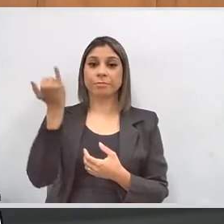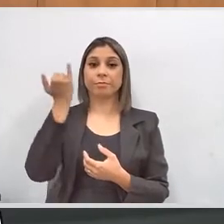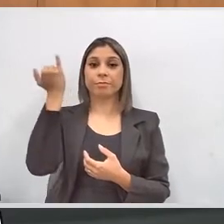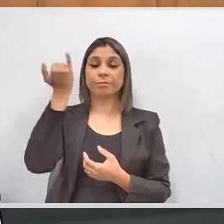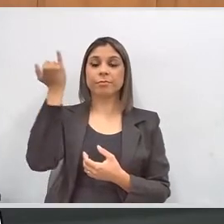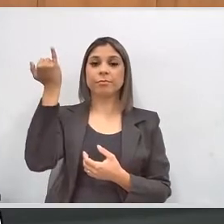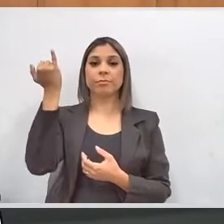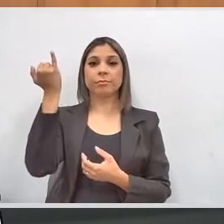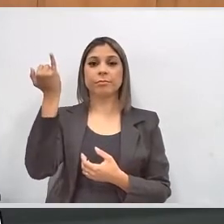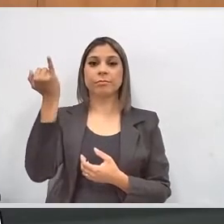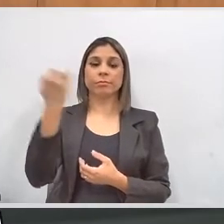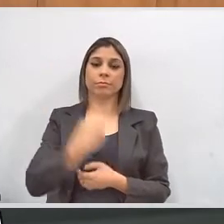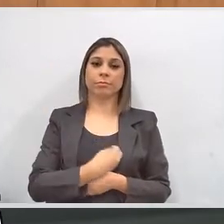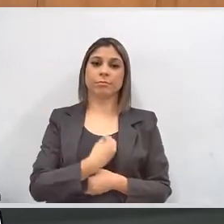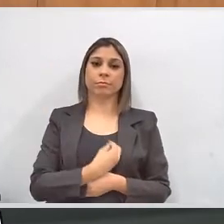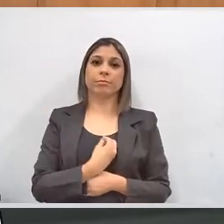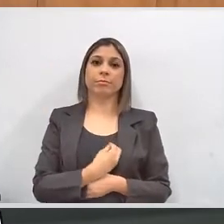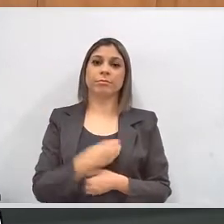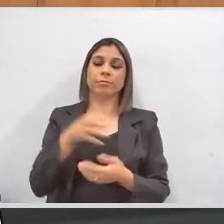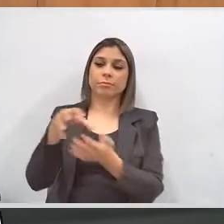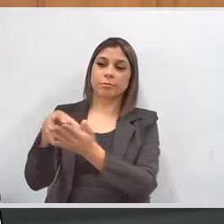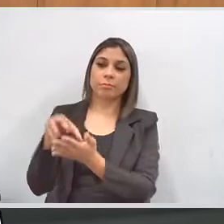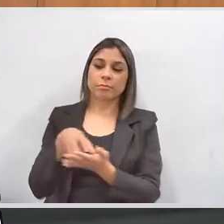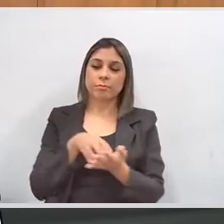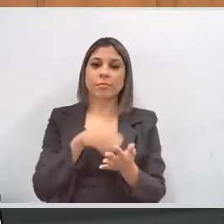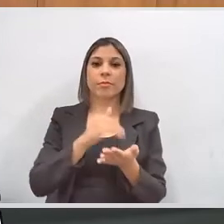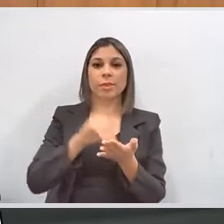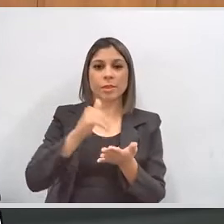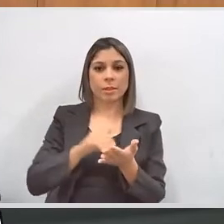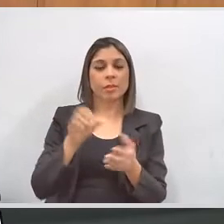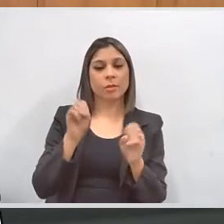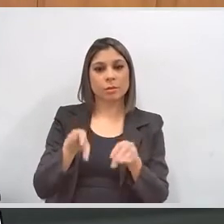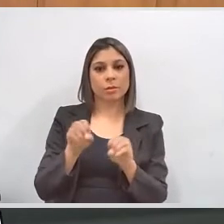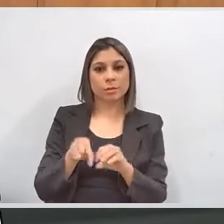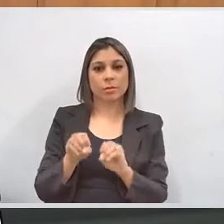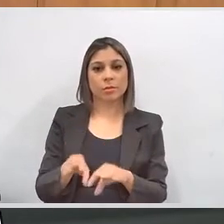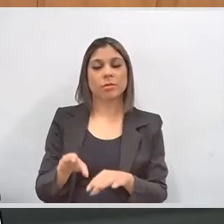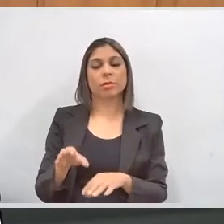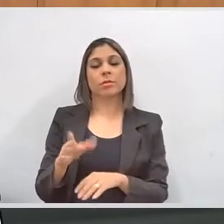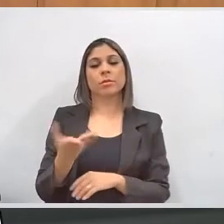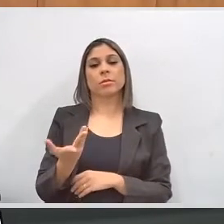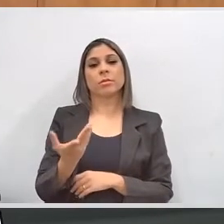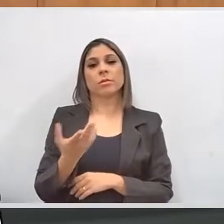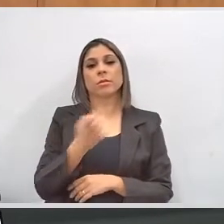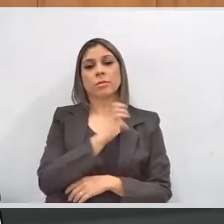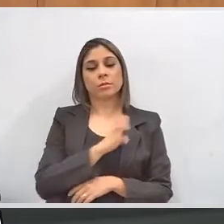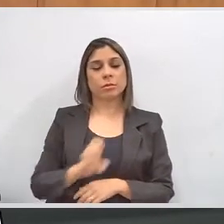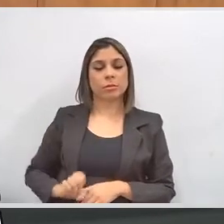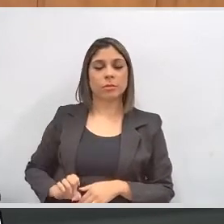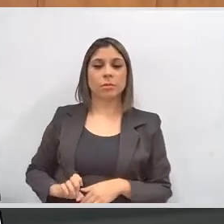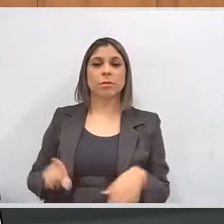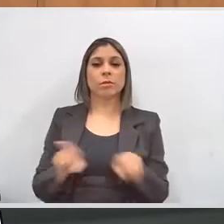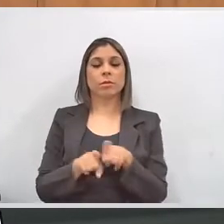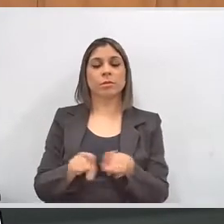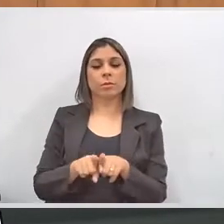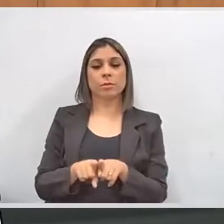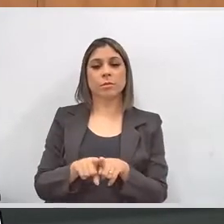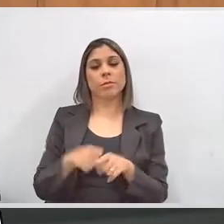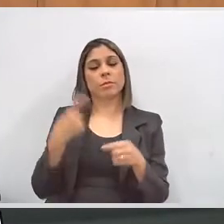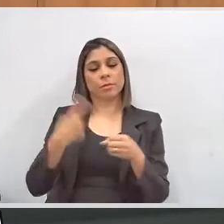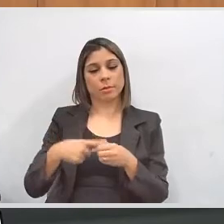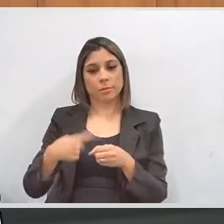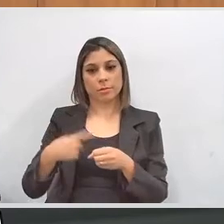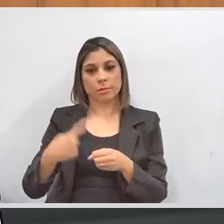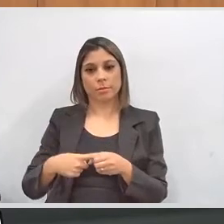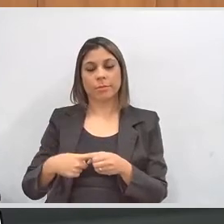foi muito importante, presidente, a presença de setores da Secretaria de Educação Estadual e Municipal